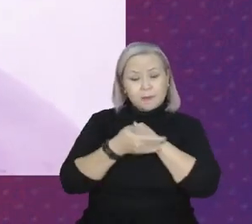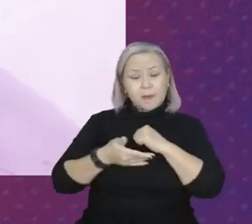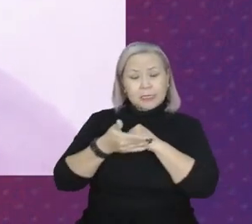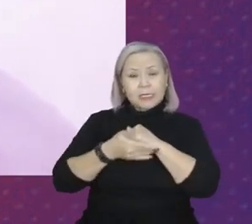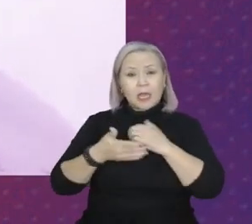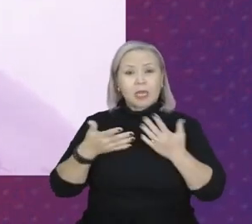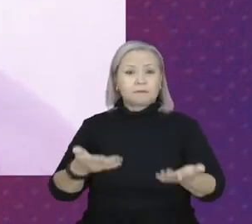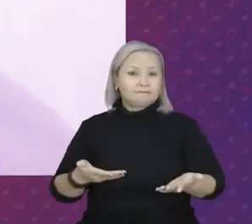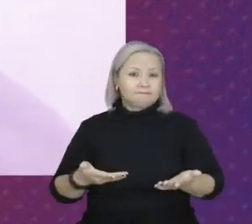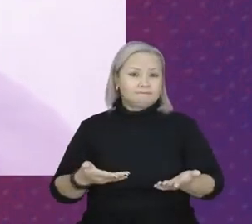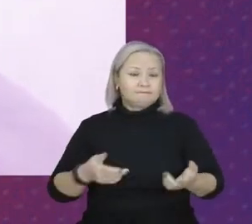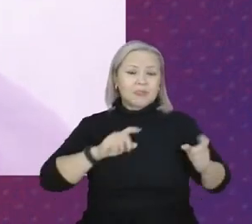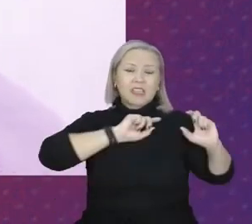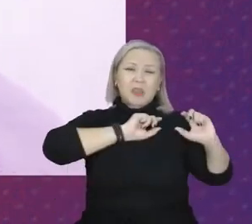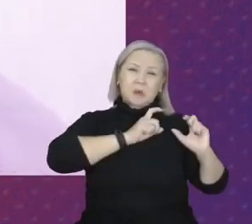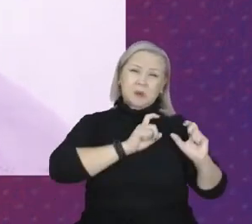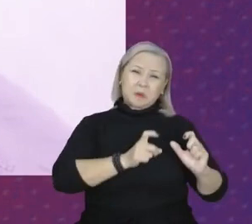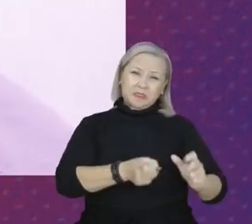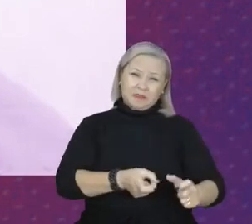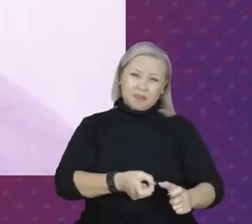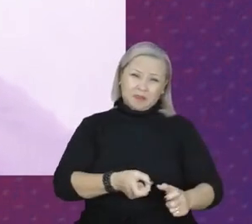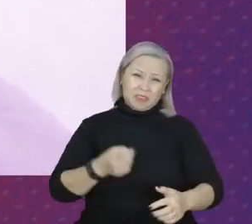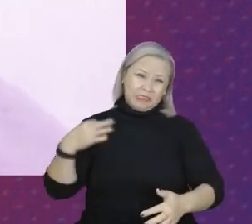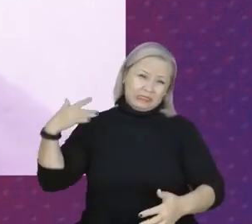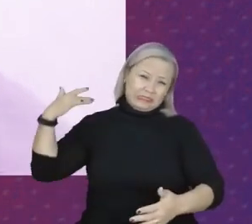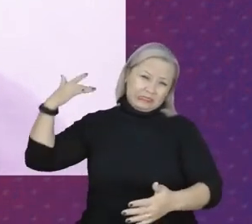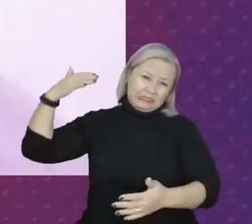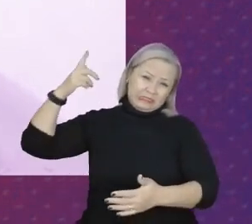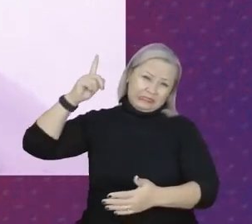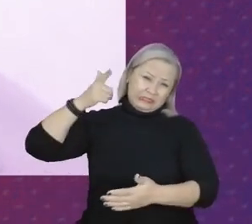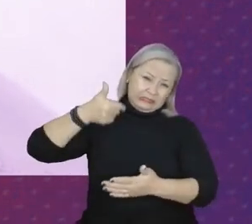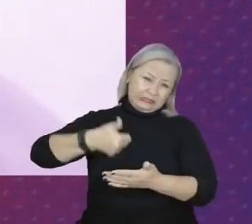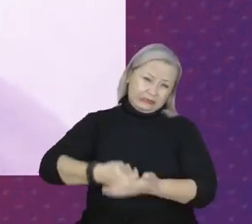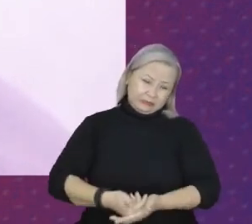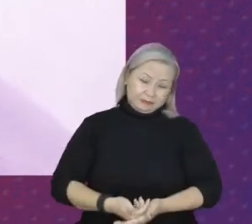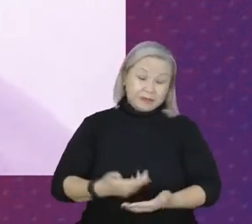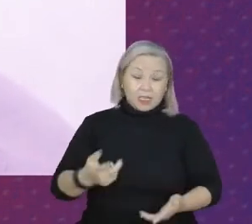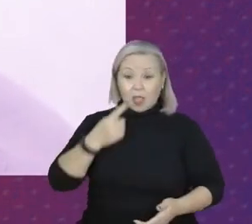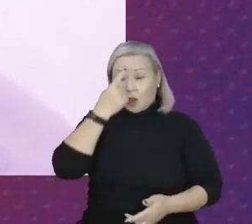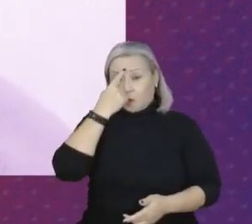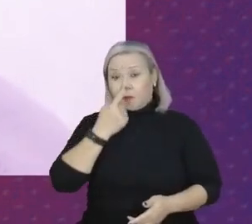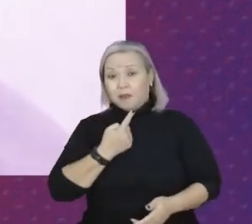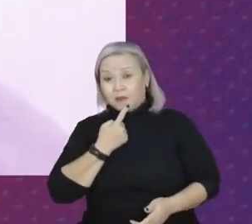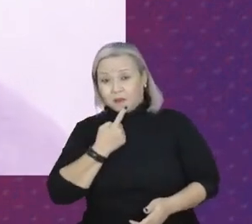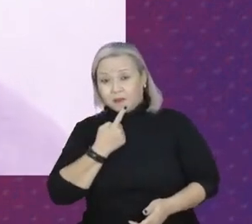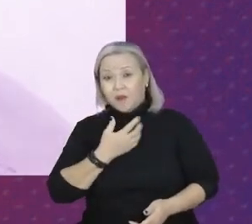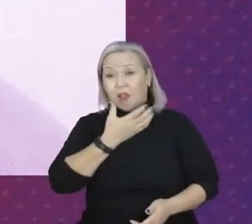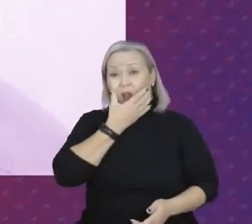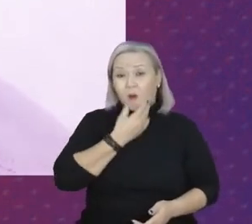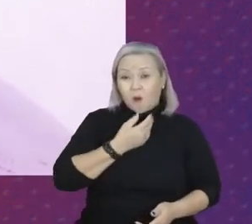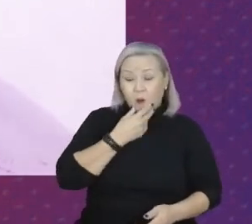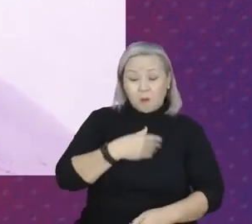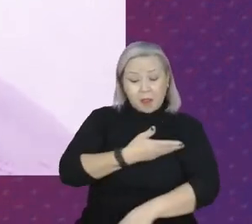no conservadorismo. O perfil é um perfil hétero, branco,